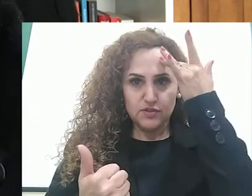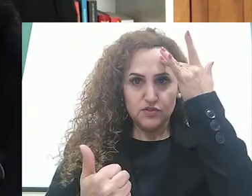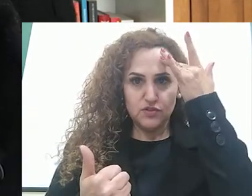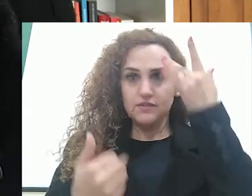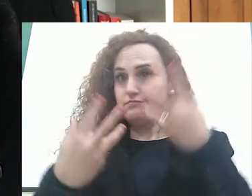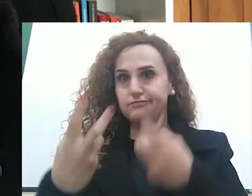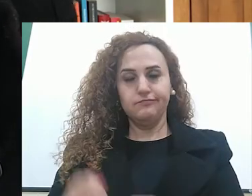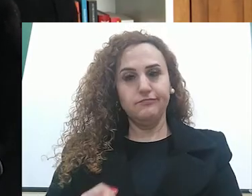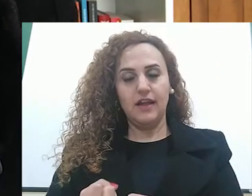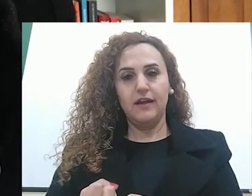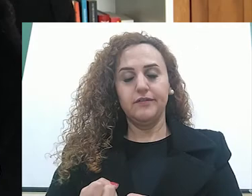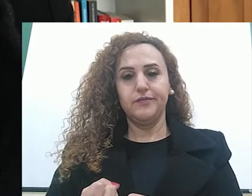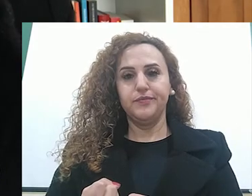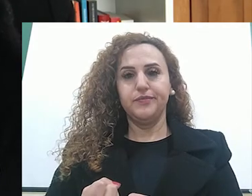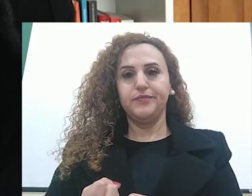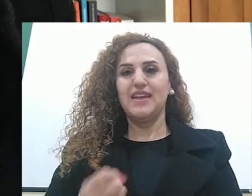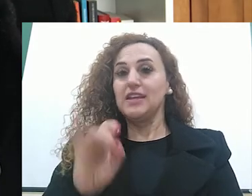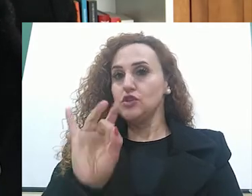ao papel masculino.